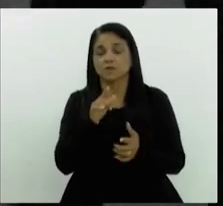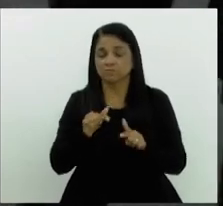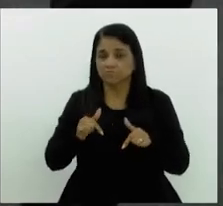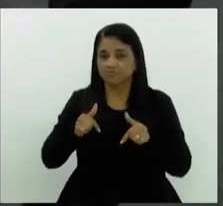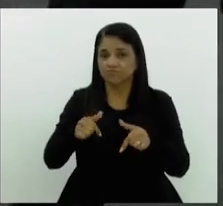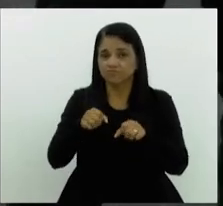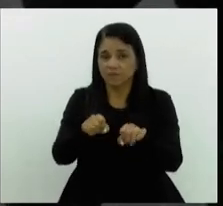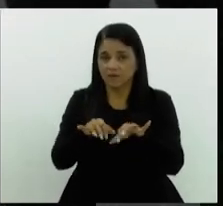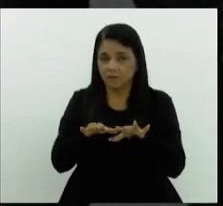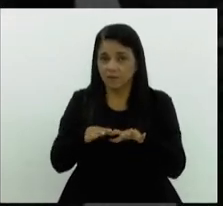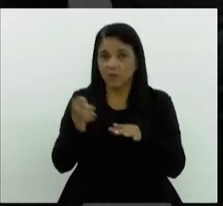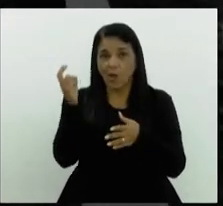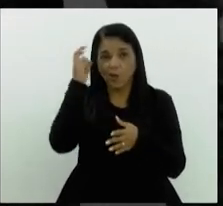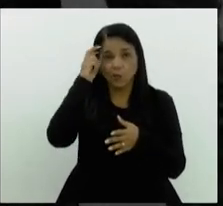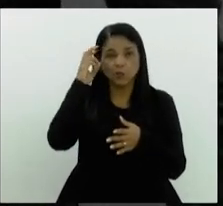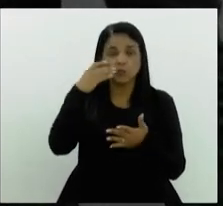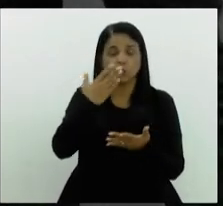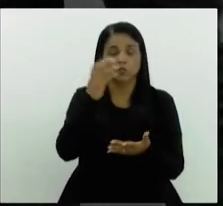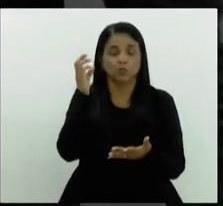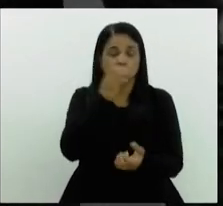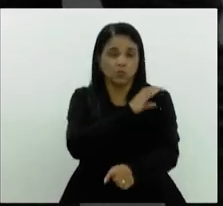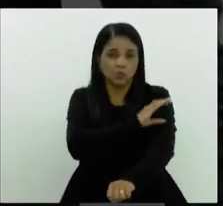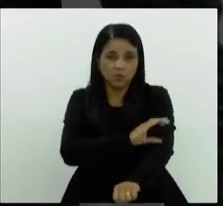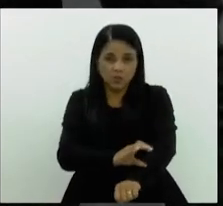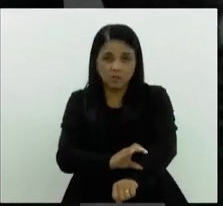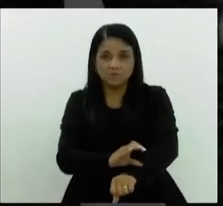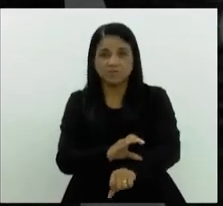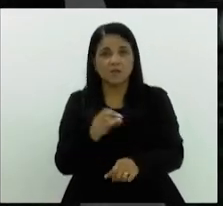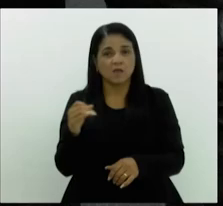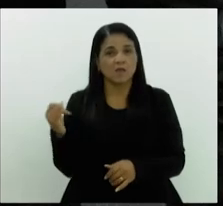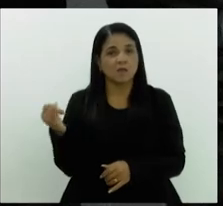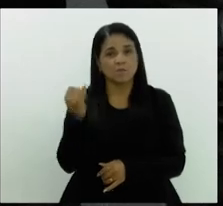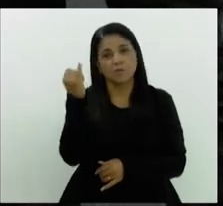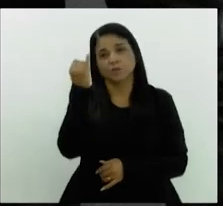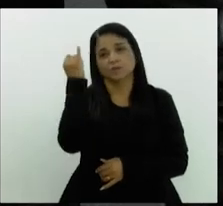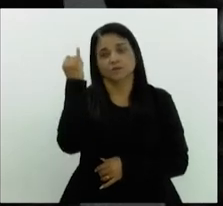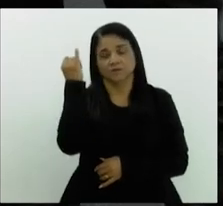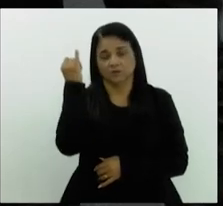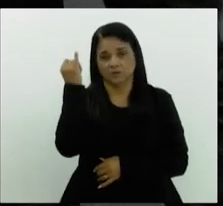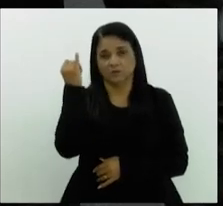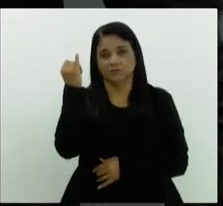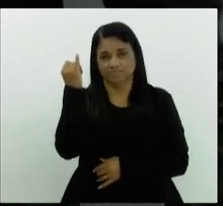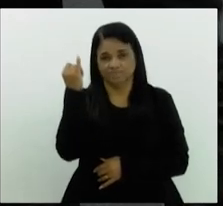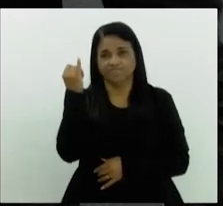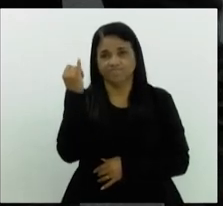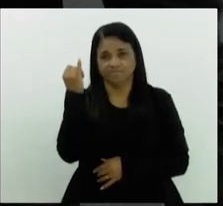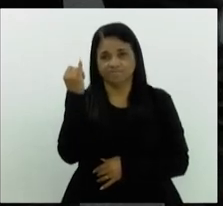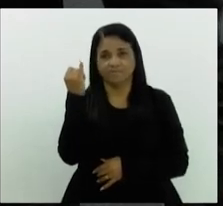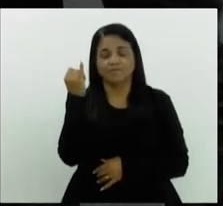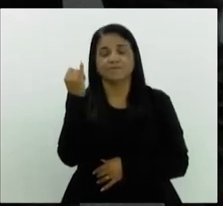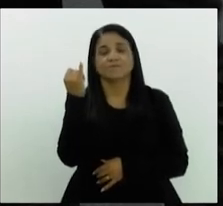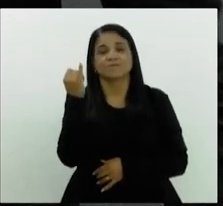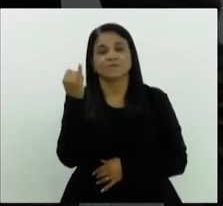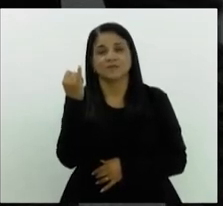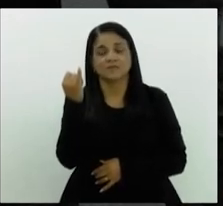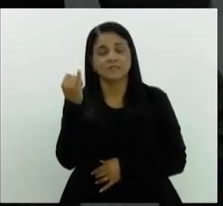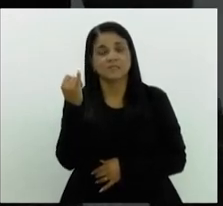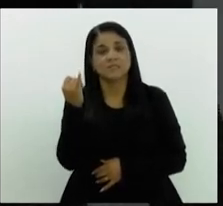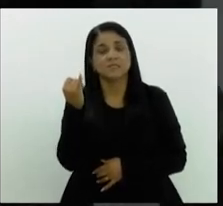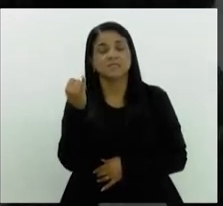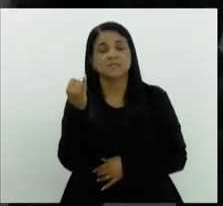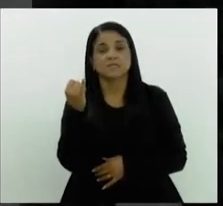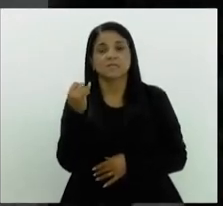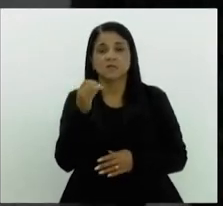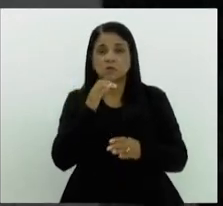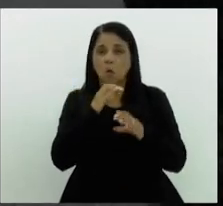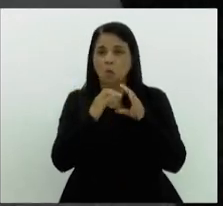reverência à nossa cultura. Eu acho que é um passo importantíssimo para salvaguardar desse importante instrumento